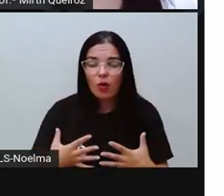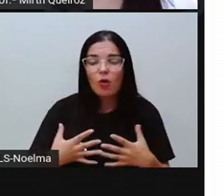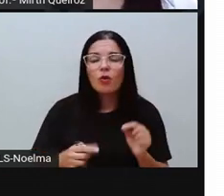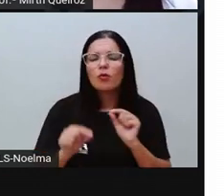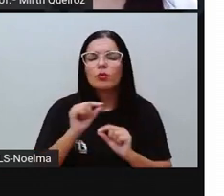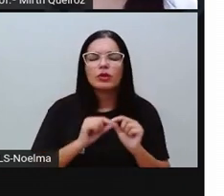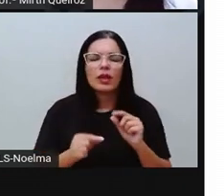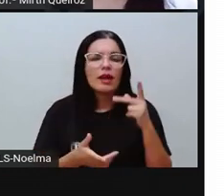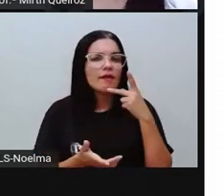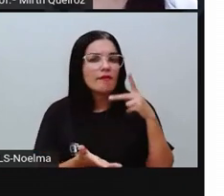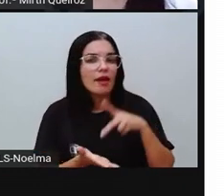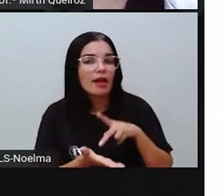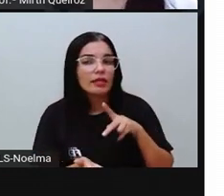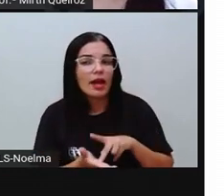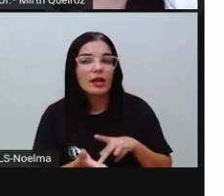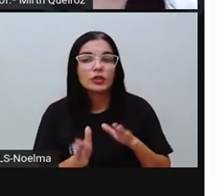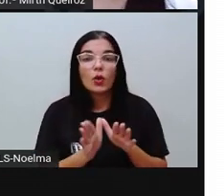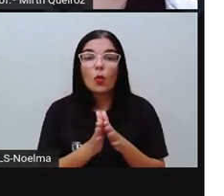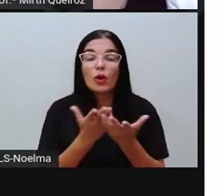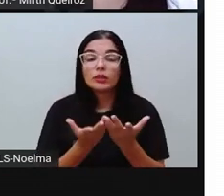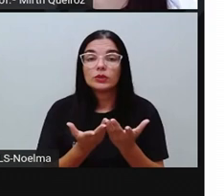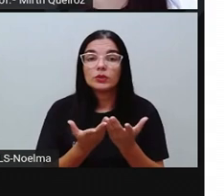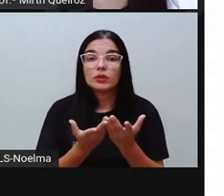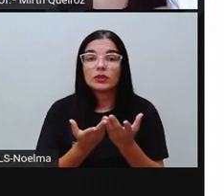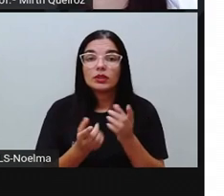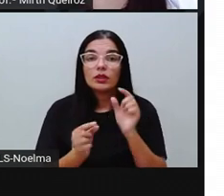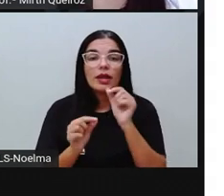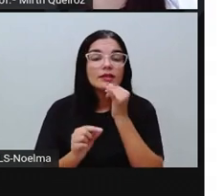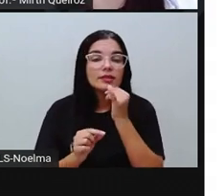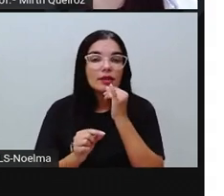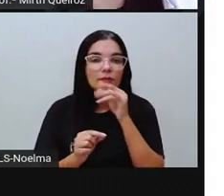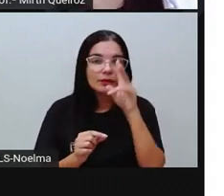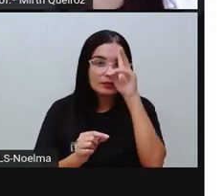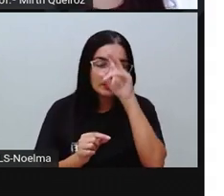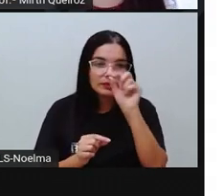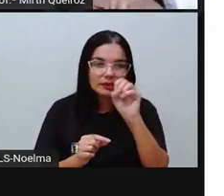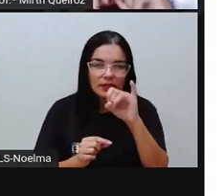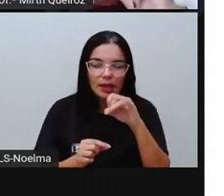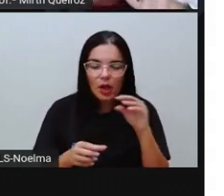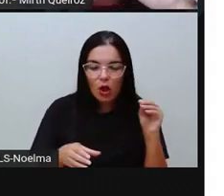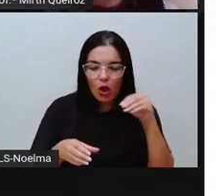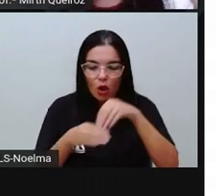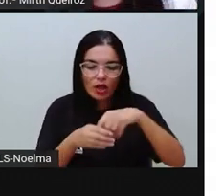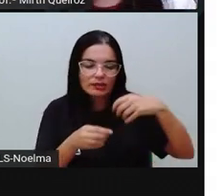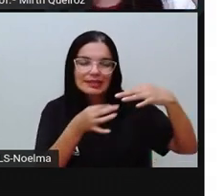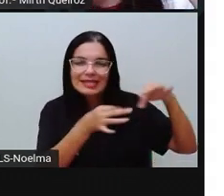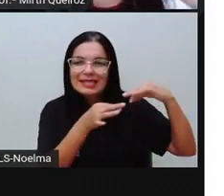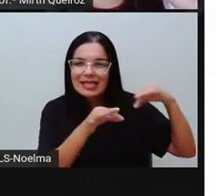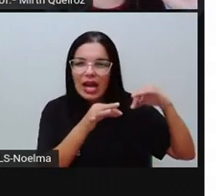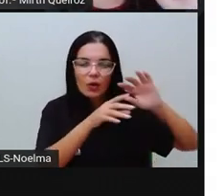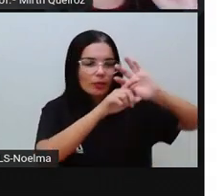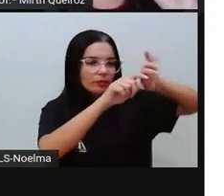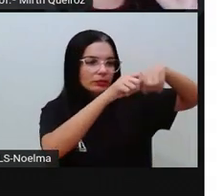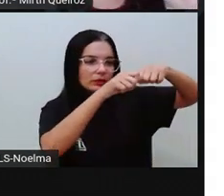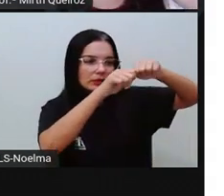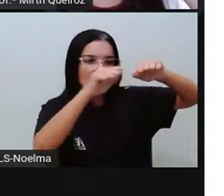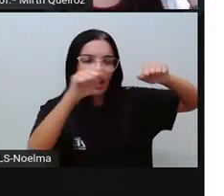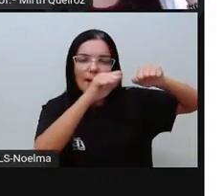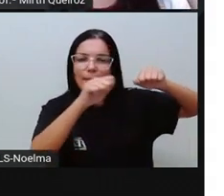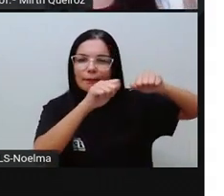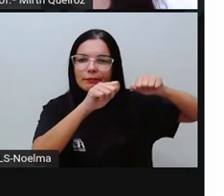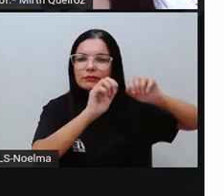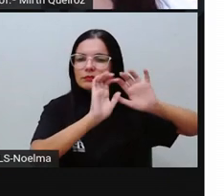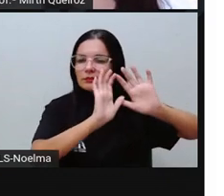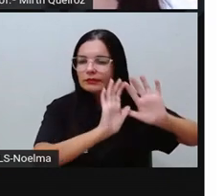né? Essa situação, quando vocês colocam uma sacolinha plástica ali, vocês amarram em um galhinho ali de árvore que,